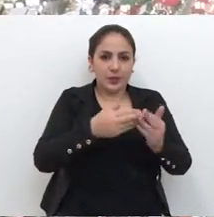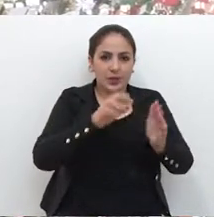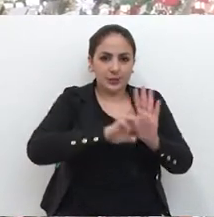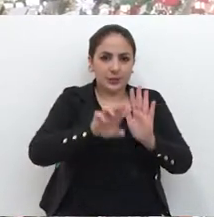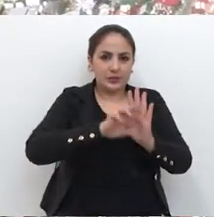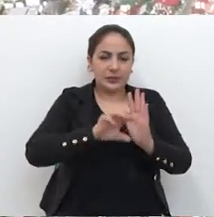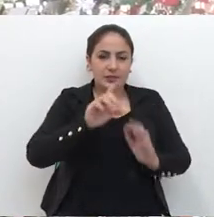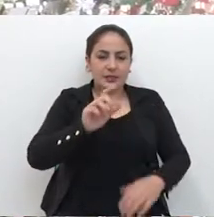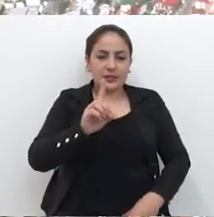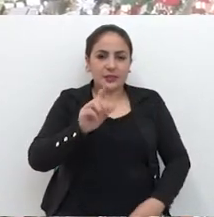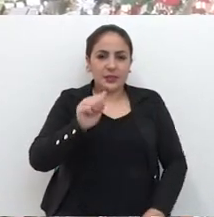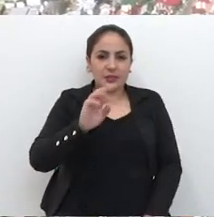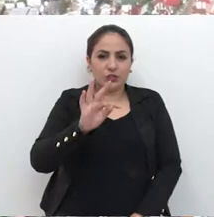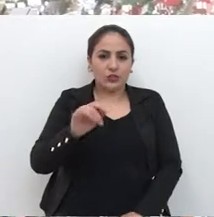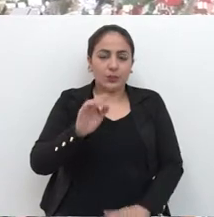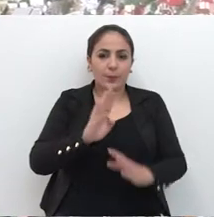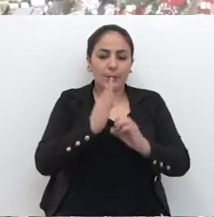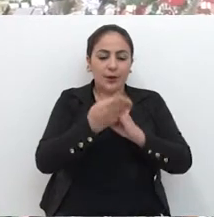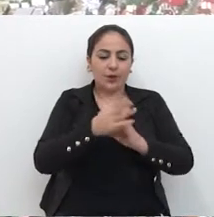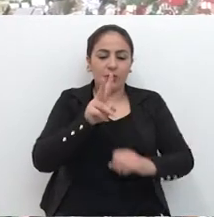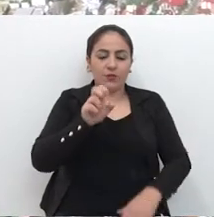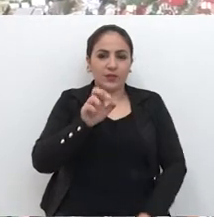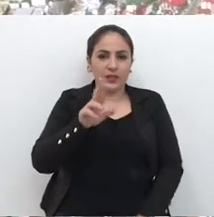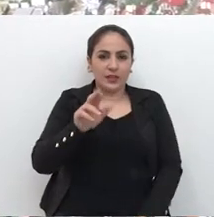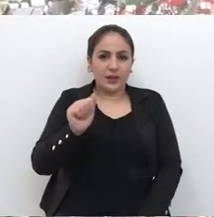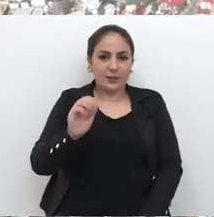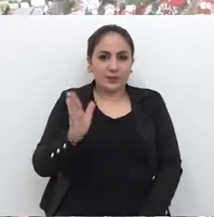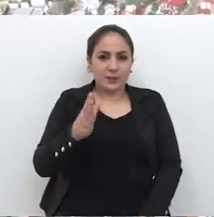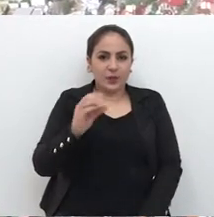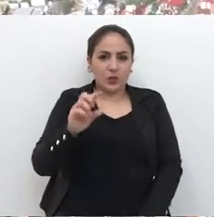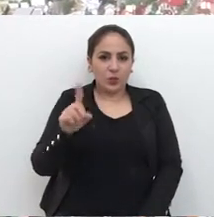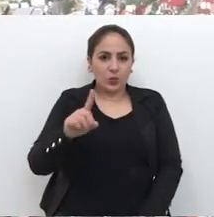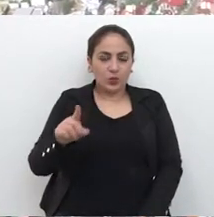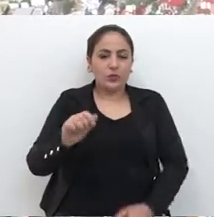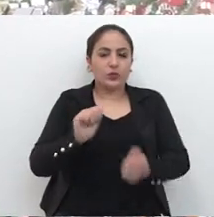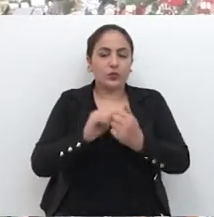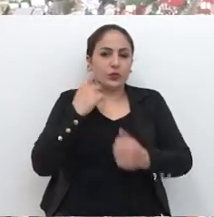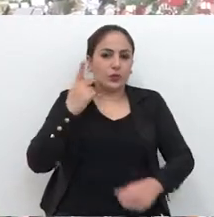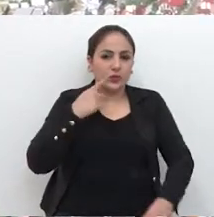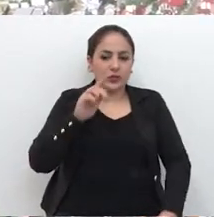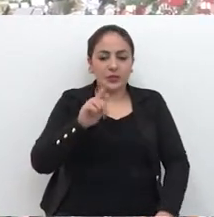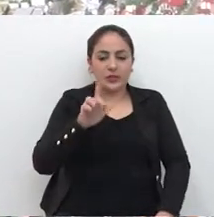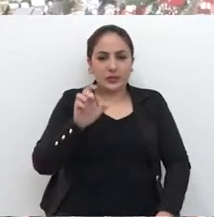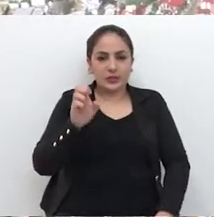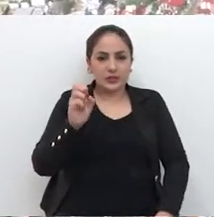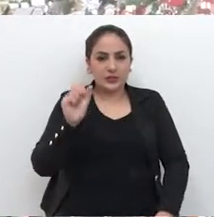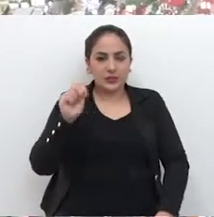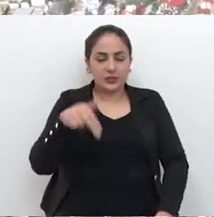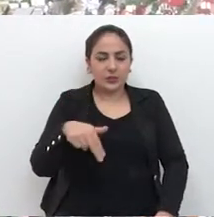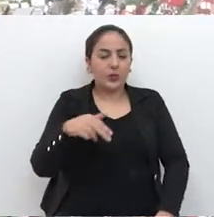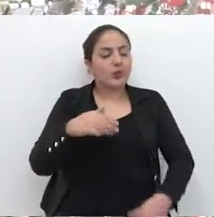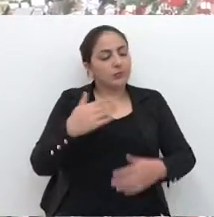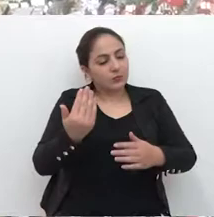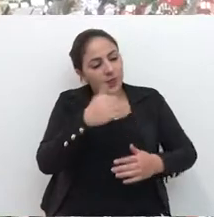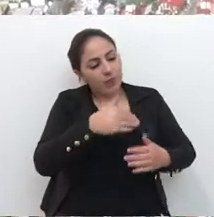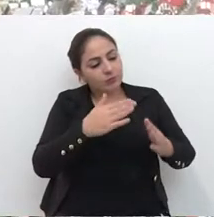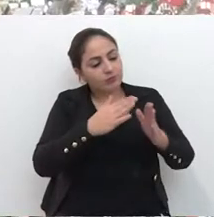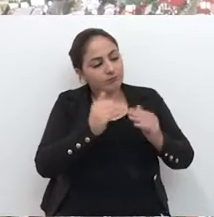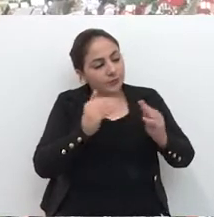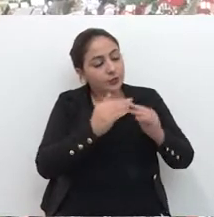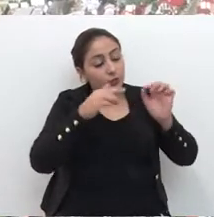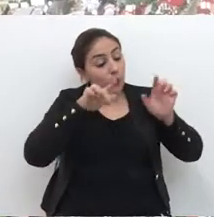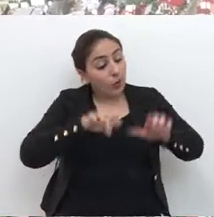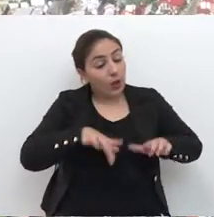representantes do DAT do bairro Veracruz, juntamente com o vereador Gleison Consalter, onde eles vieram à casa para